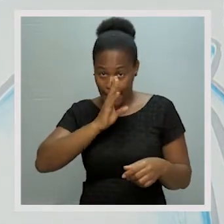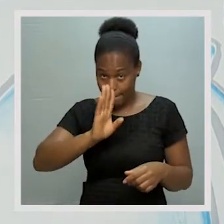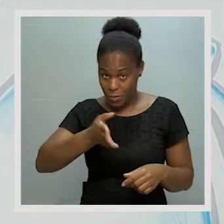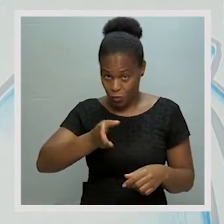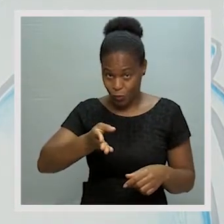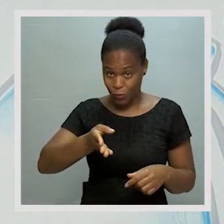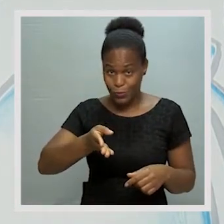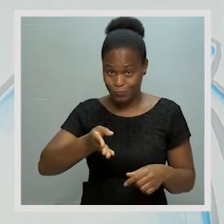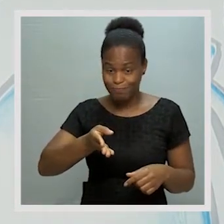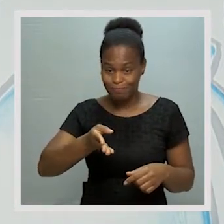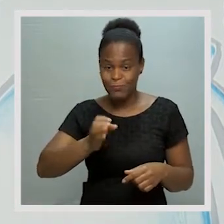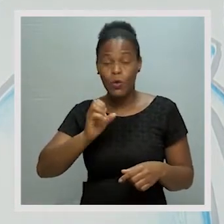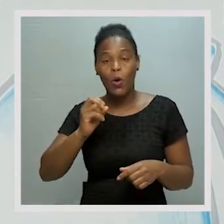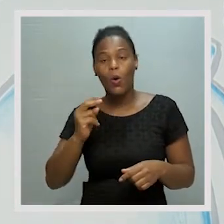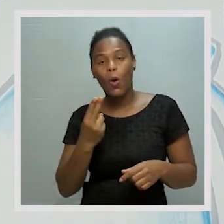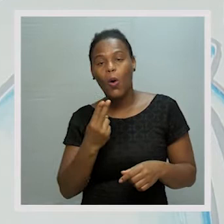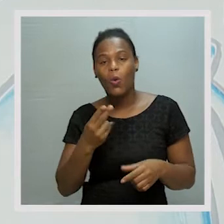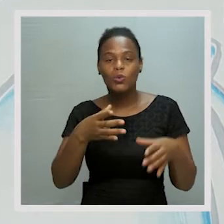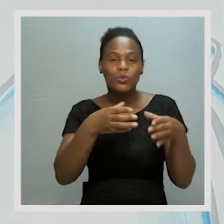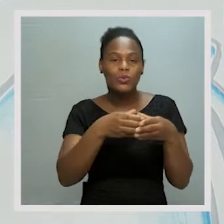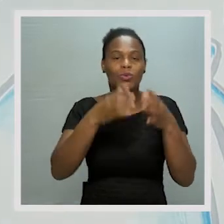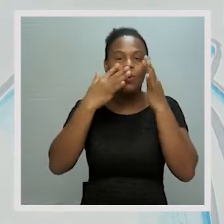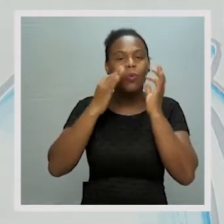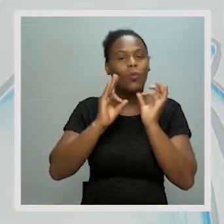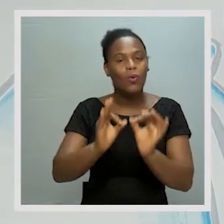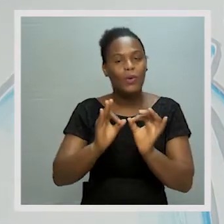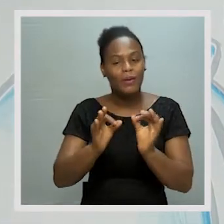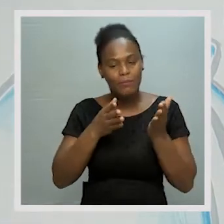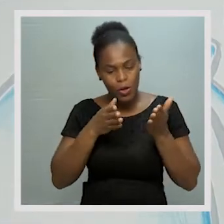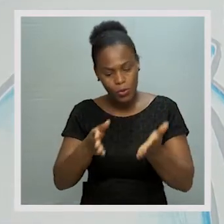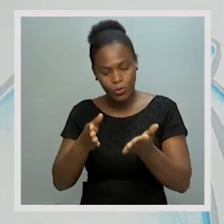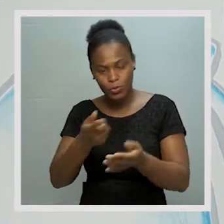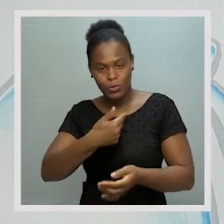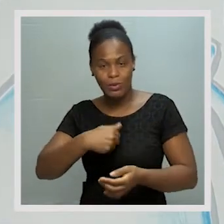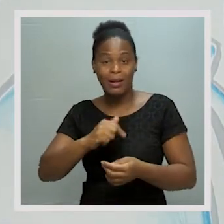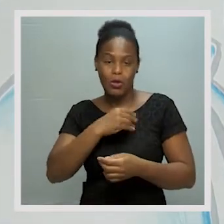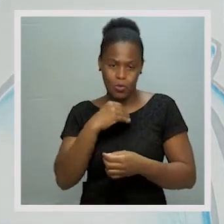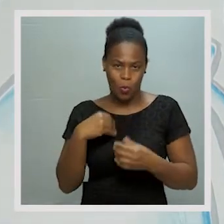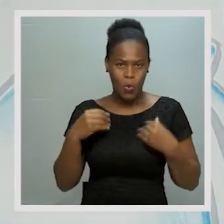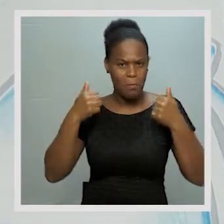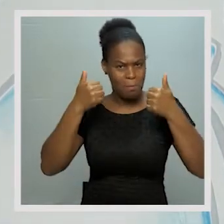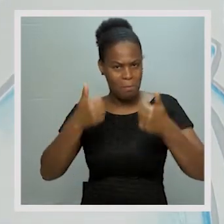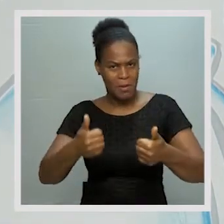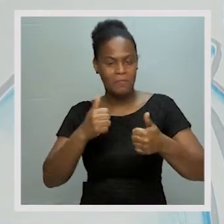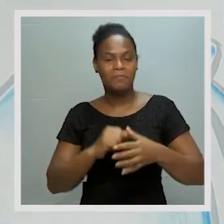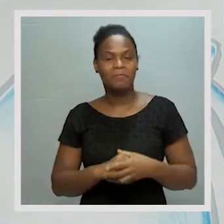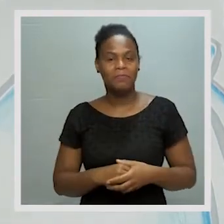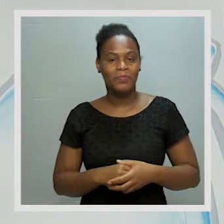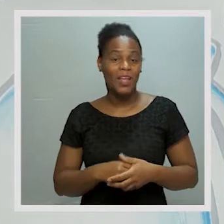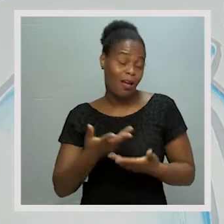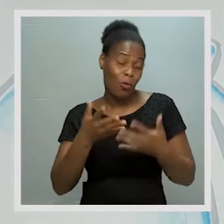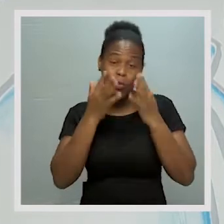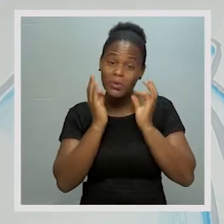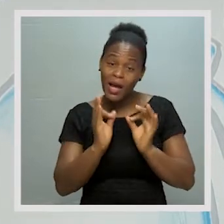De hábitos ou cuidados que nos ajudam a ter uma boa saúde. São os cuidados ou hábitos